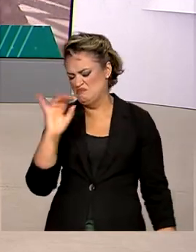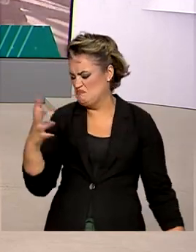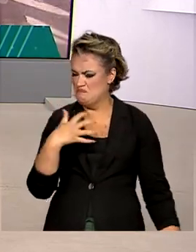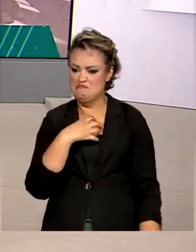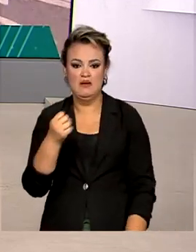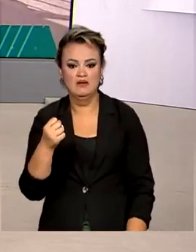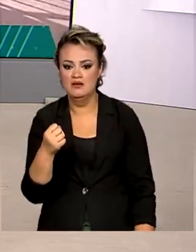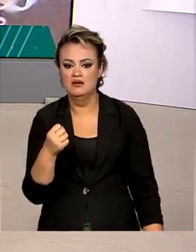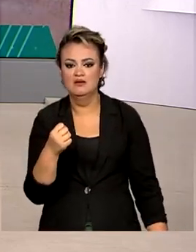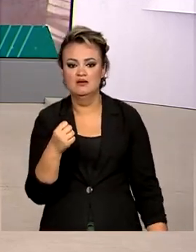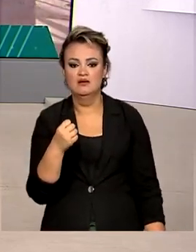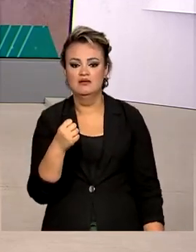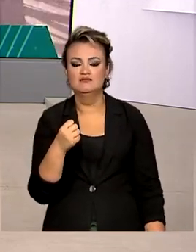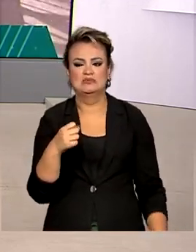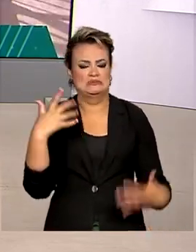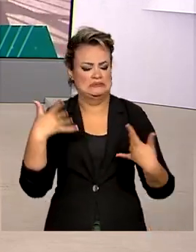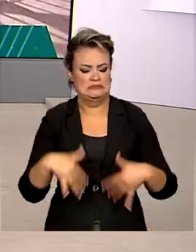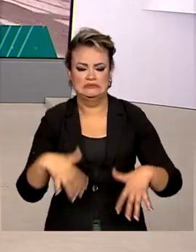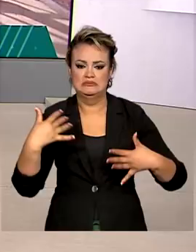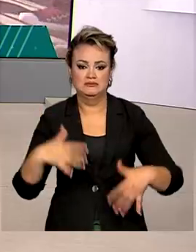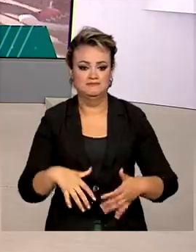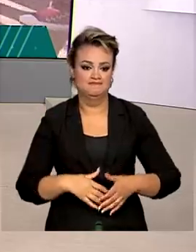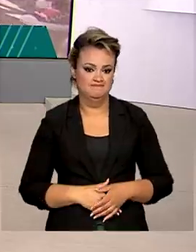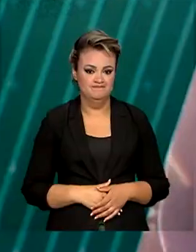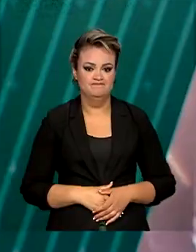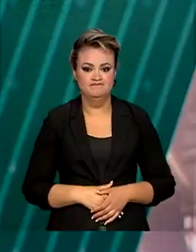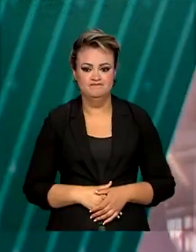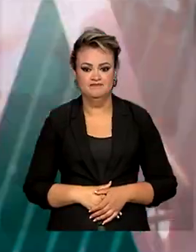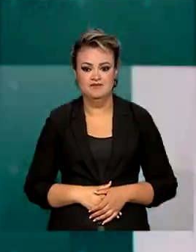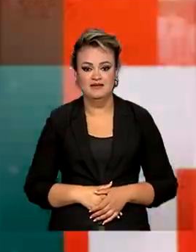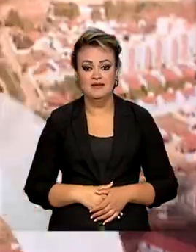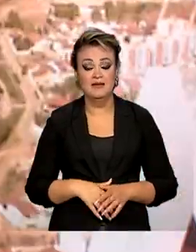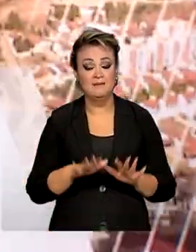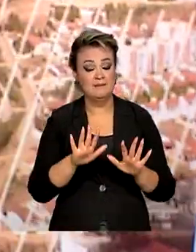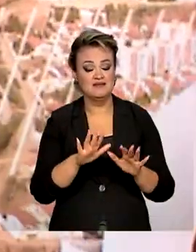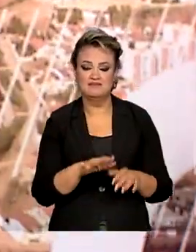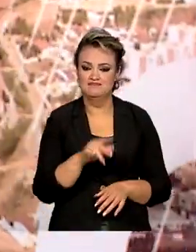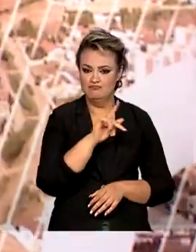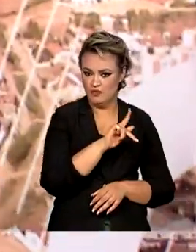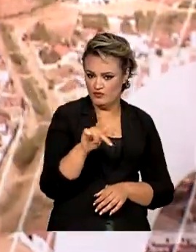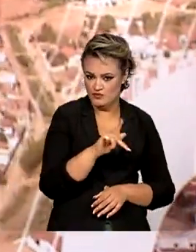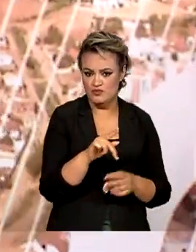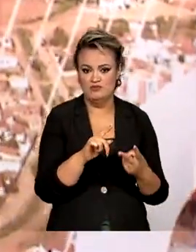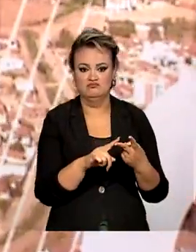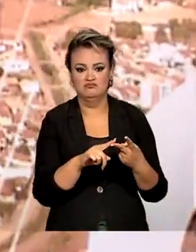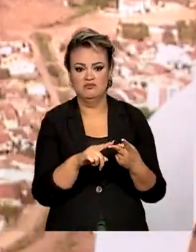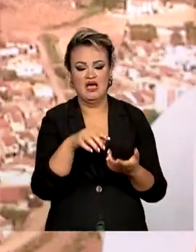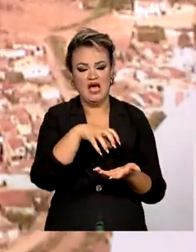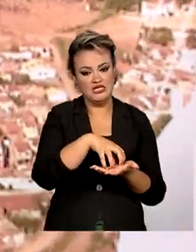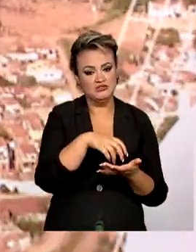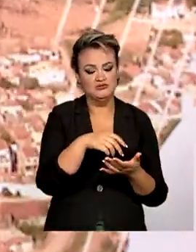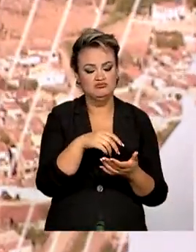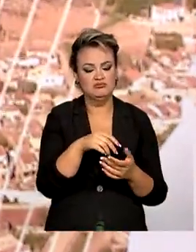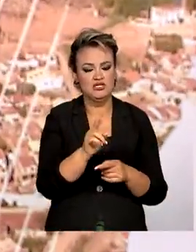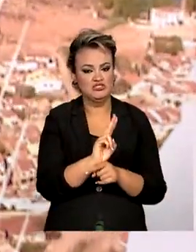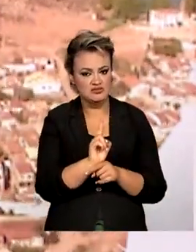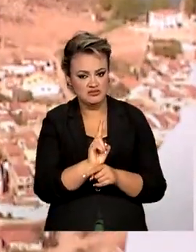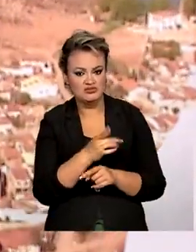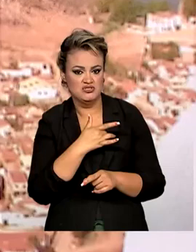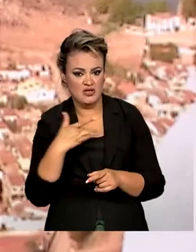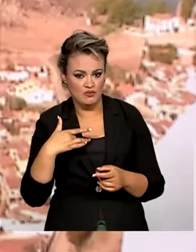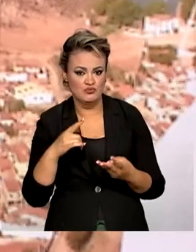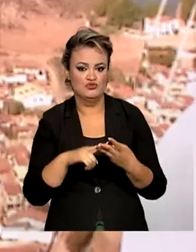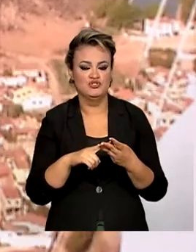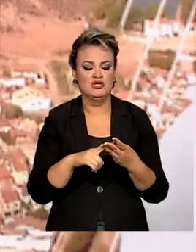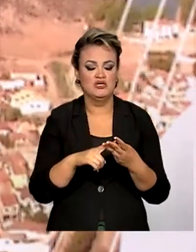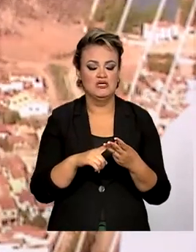acaba sendo cometido em momento de desespero. Pensando em capacitar professores, agentes de saúde e